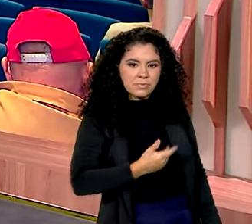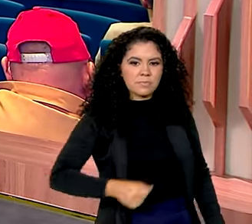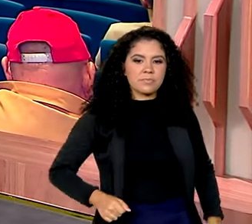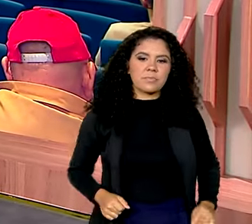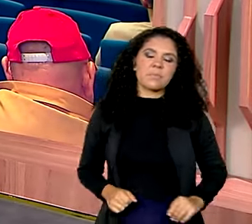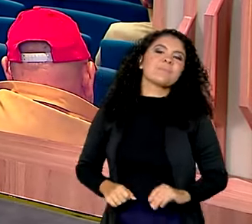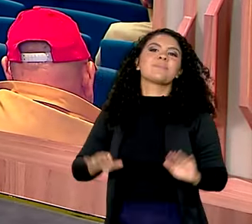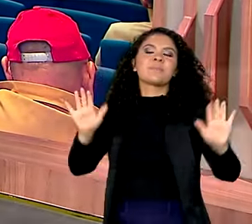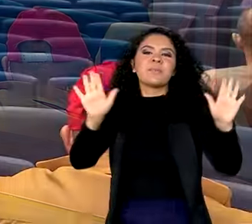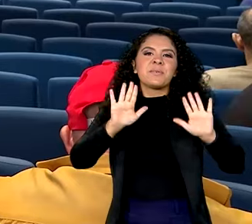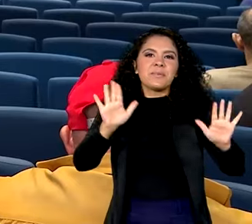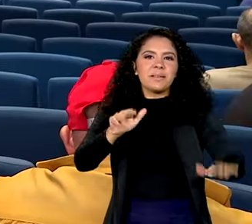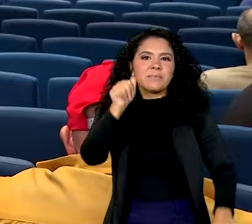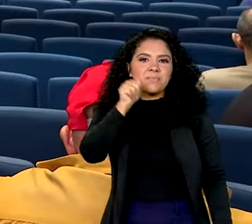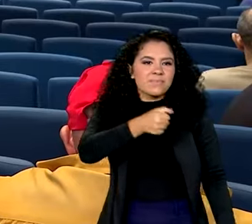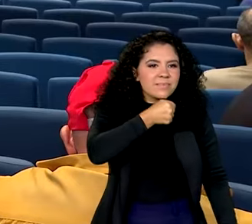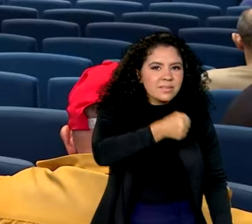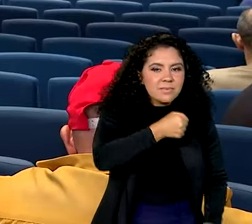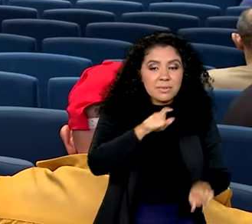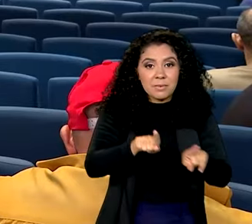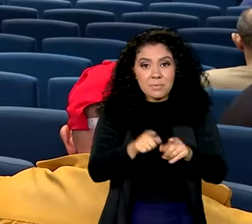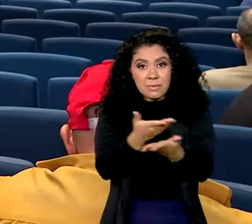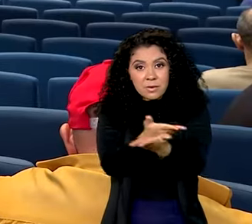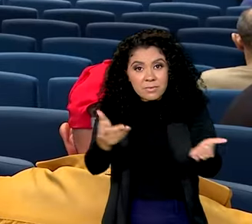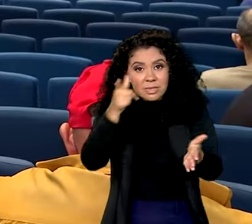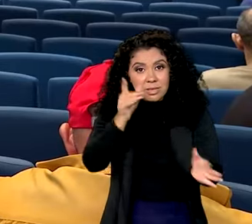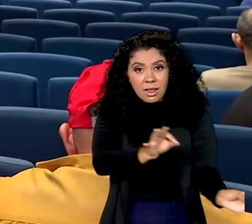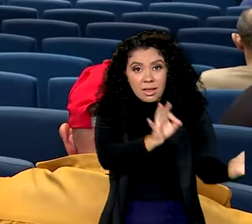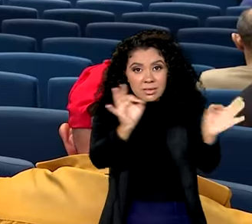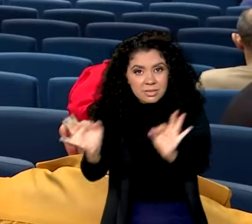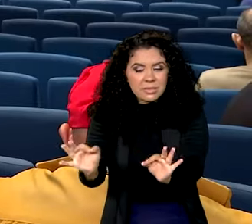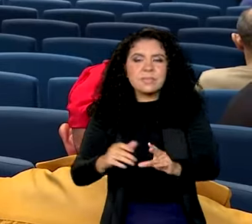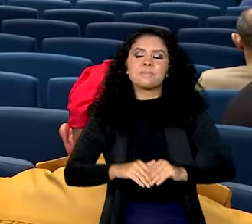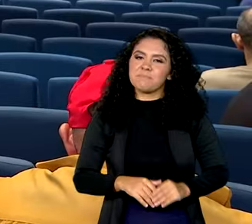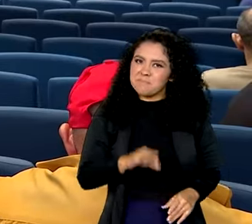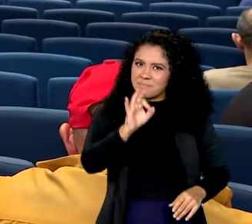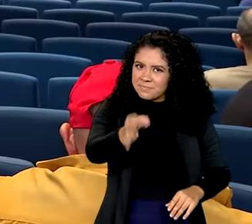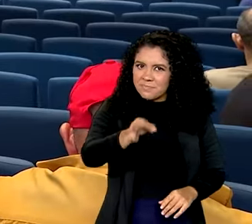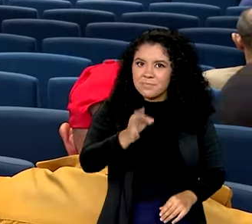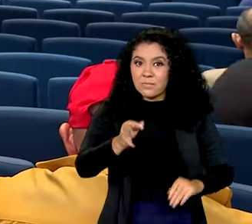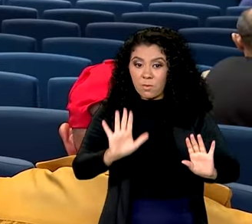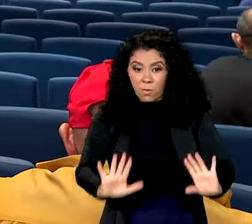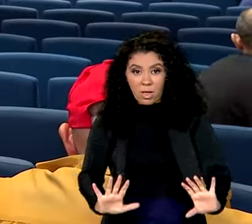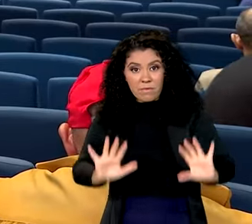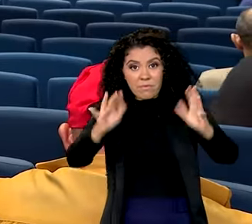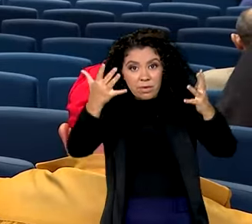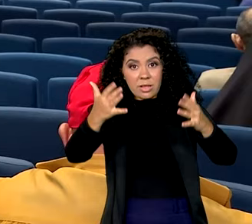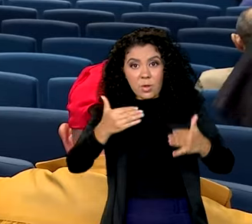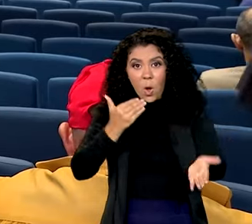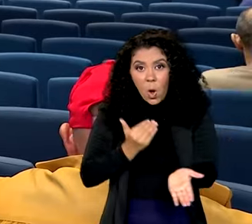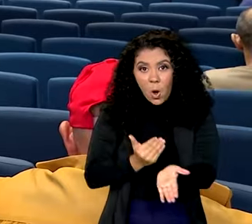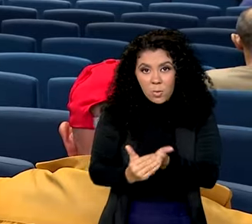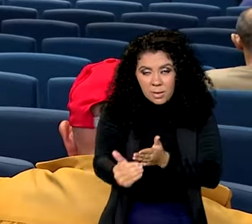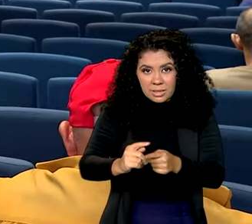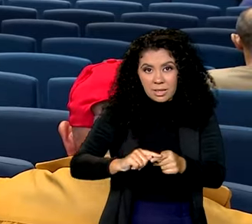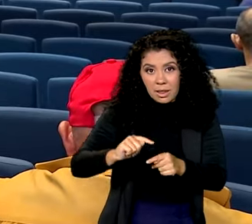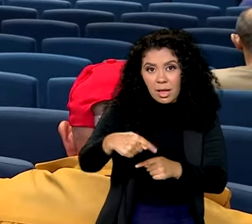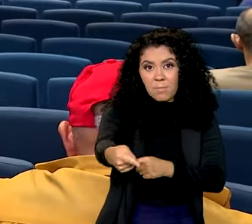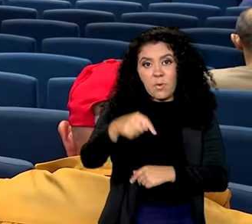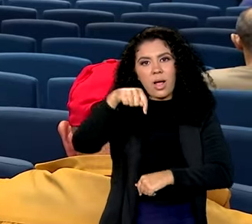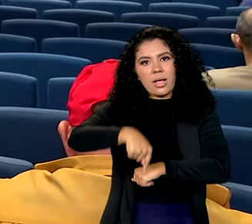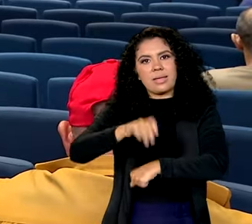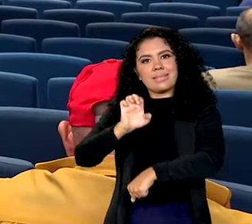Oi, Vanessa. Bom dia para você, bom dia para todo mundo. É isso mesmo, o evento começa daqui a pouquinho aqui em São Paulo,